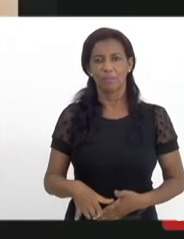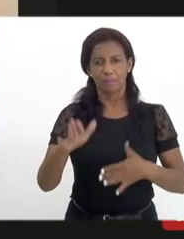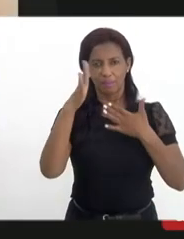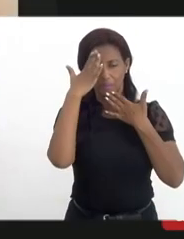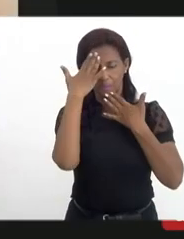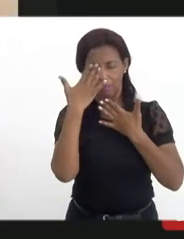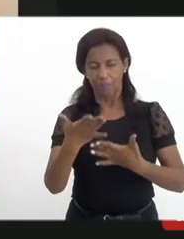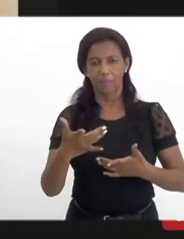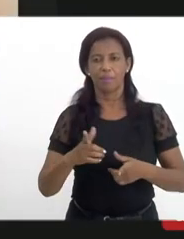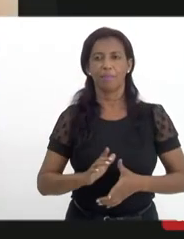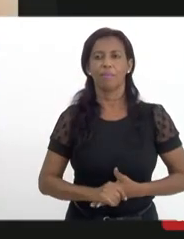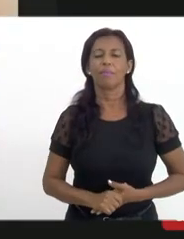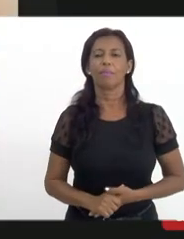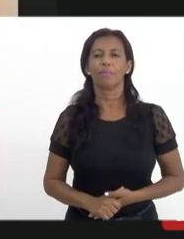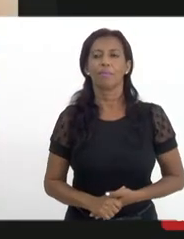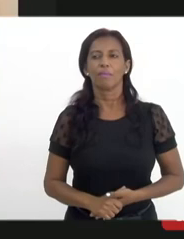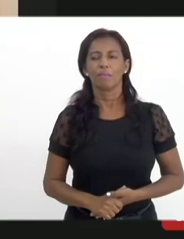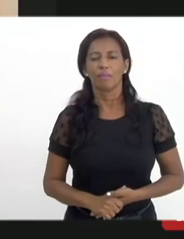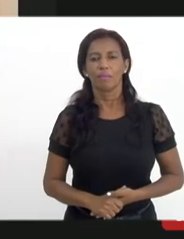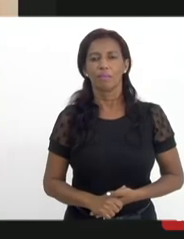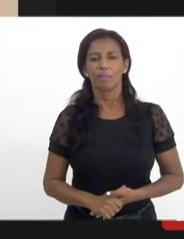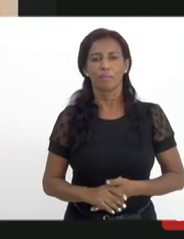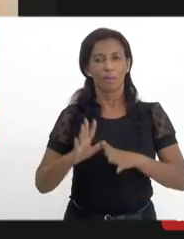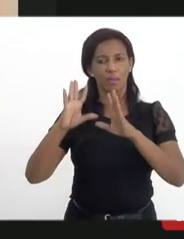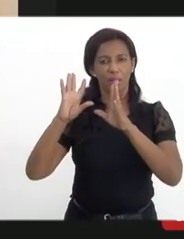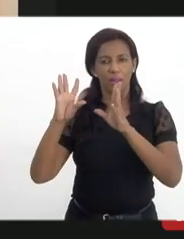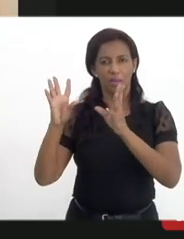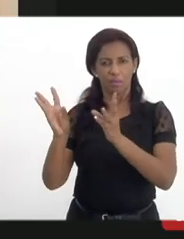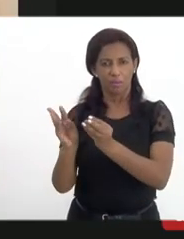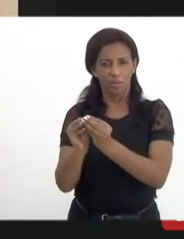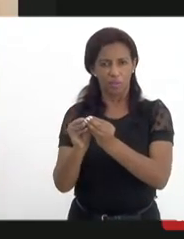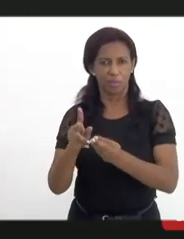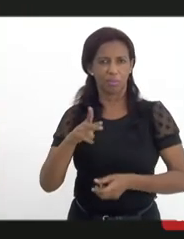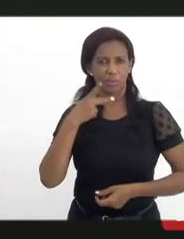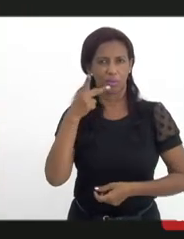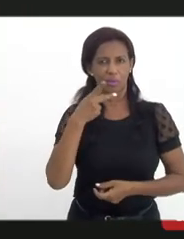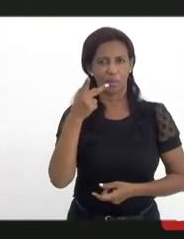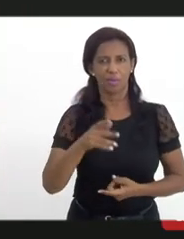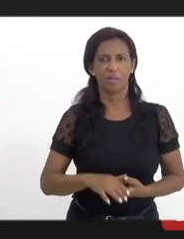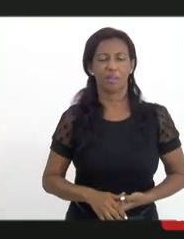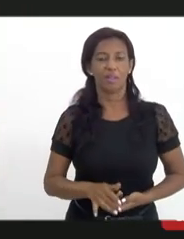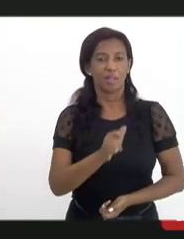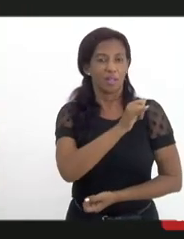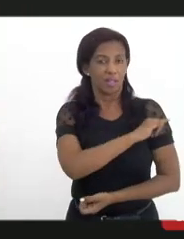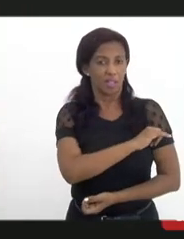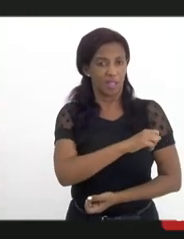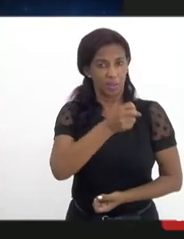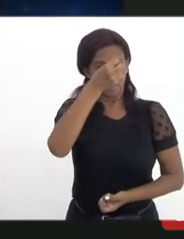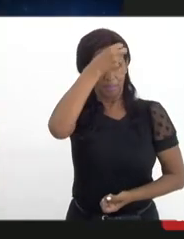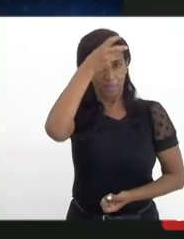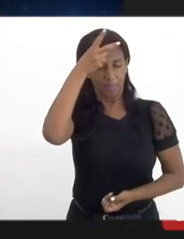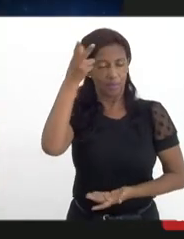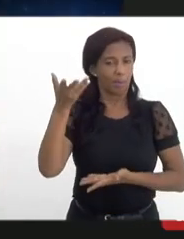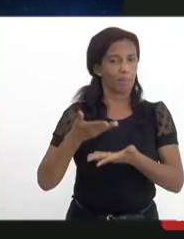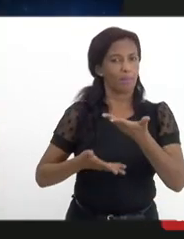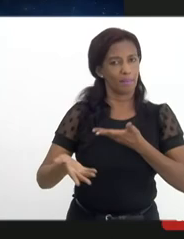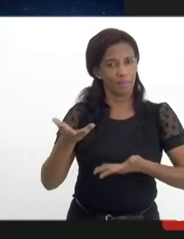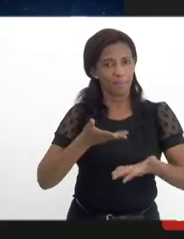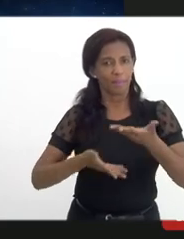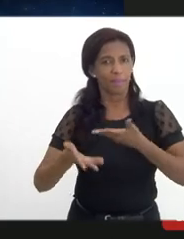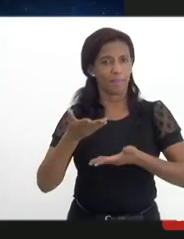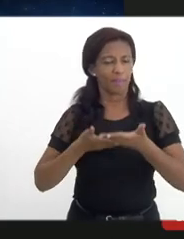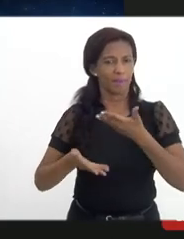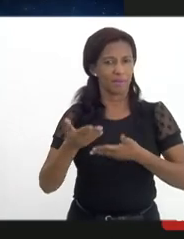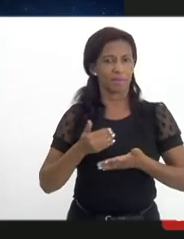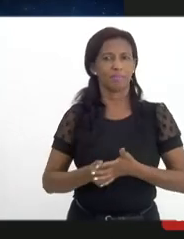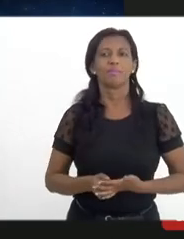Agradecer, fazer aqui o fechamento da nossa fala, agradecendo os municípios do Rio de Janeiro, que temos uma participação muito